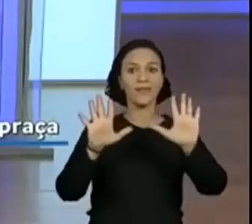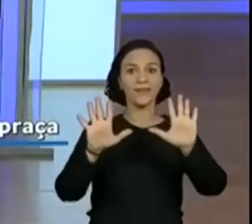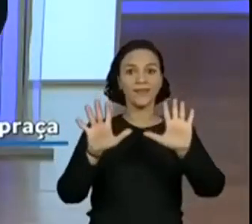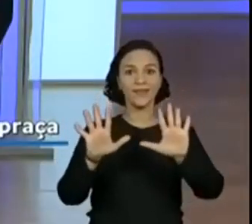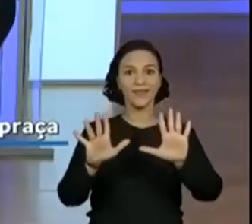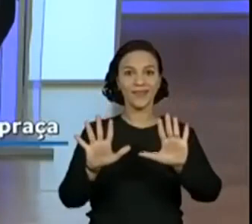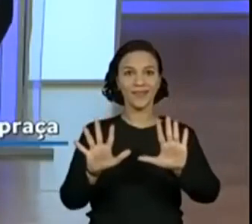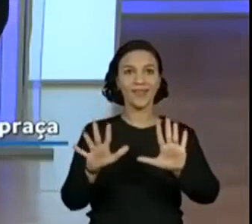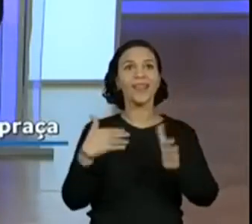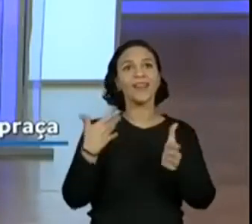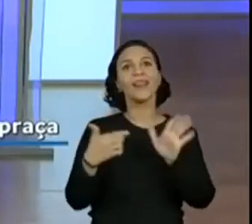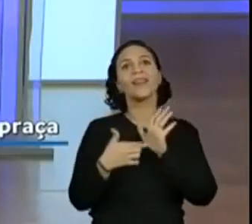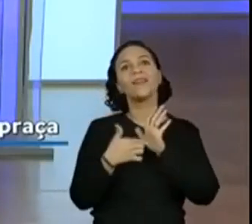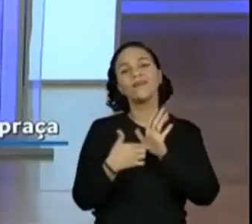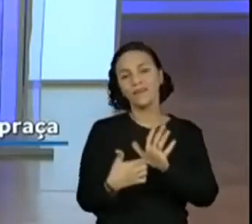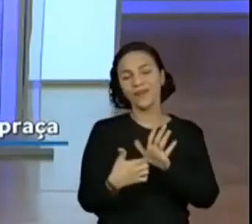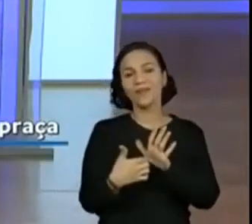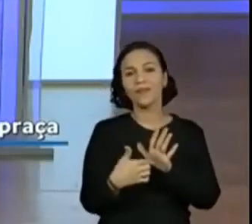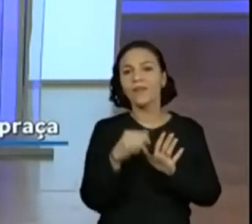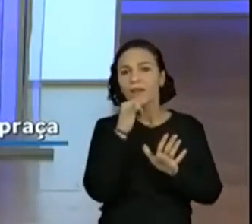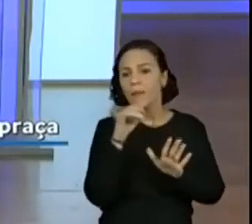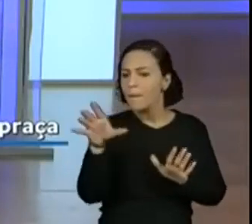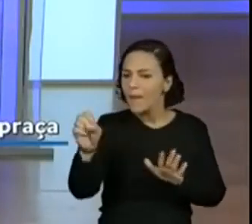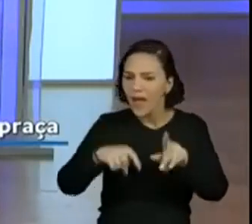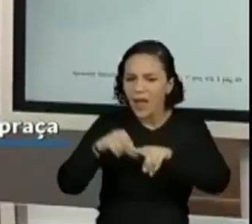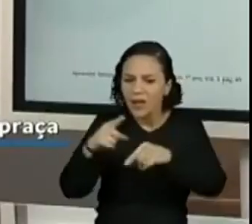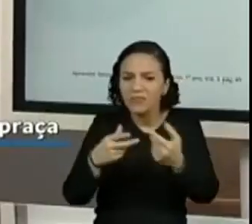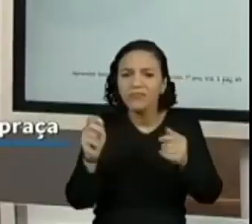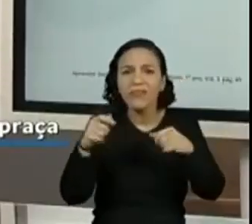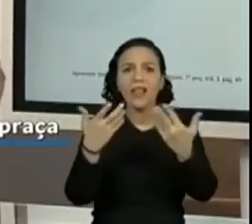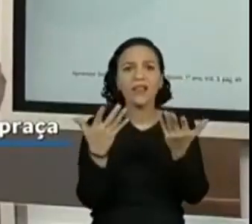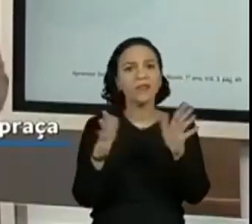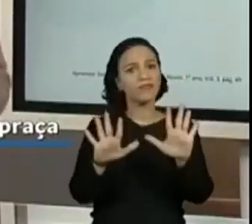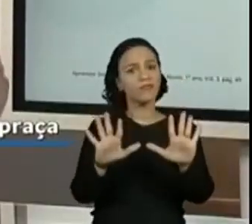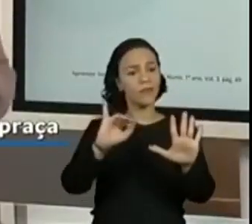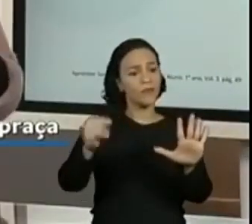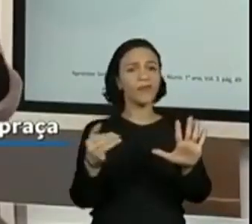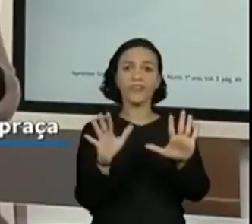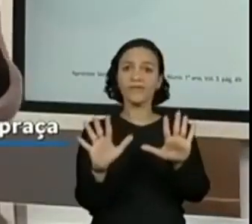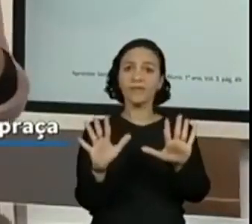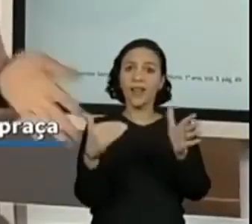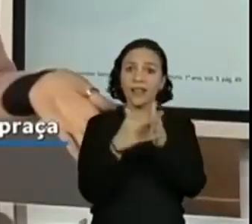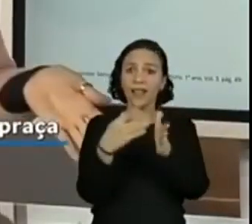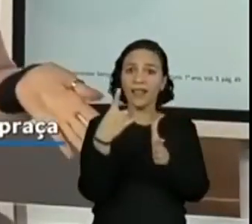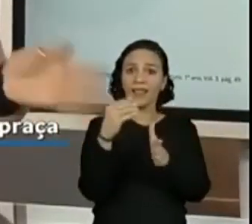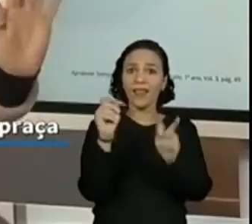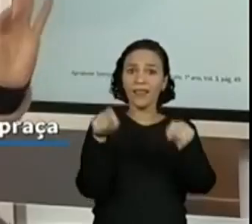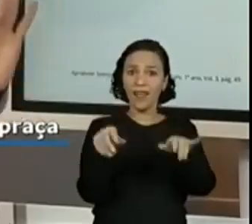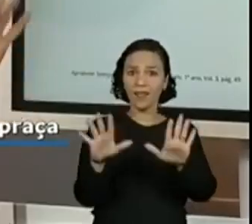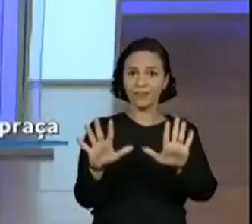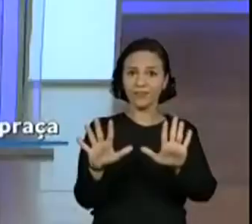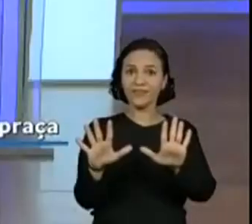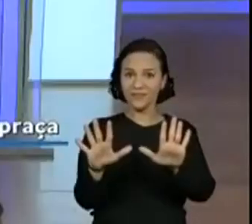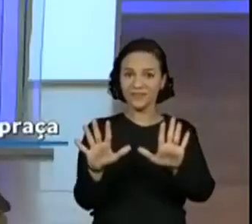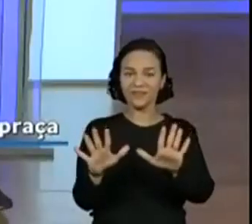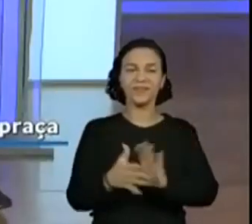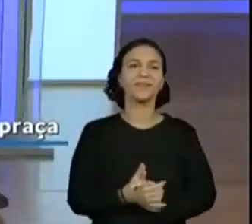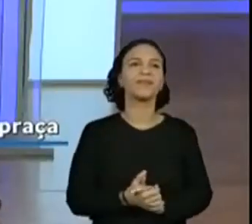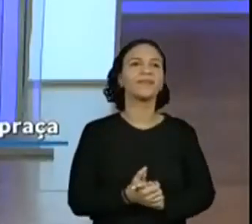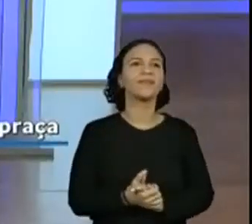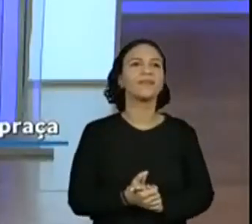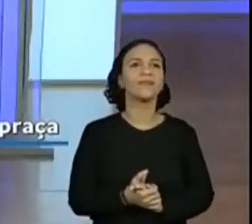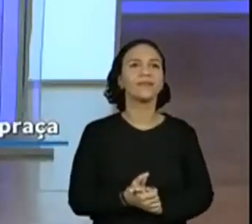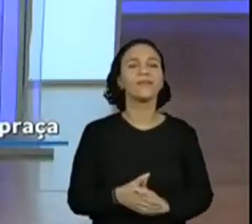que eu queria mostrar, né? Não precisa a gente ficar pegando muita coisa. Vamos usar o que a gente tem ali fácil, não é? Os